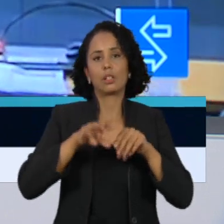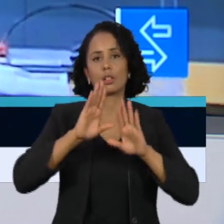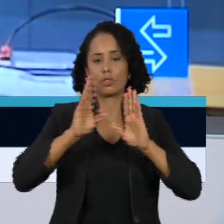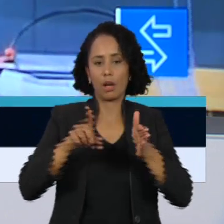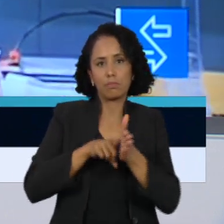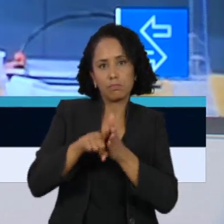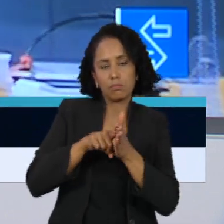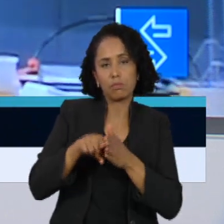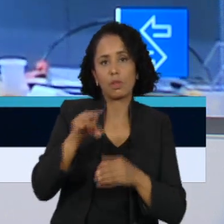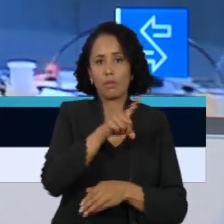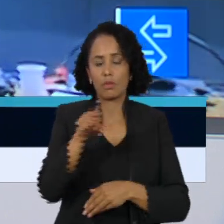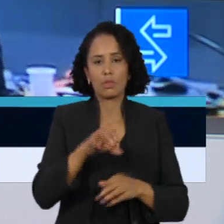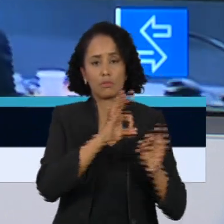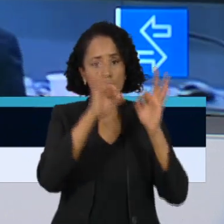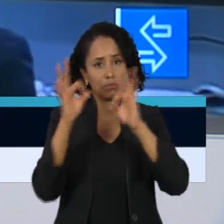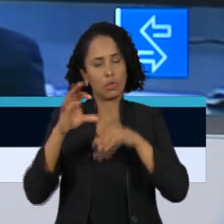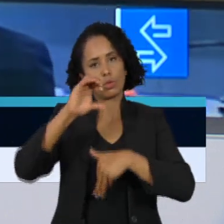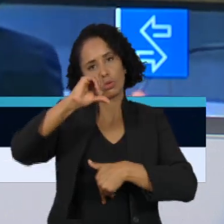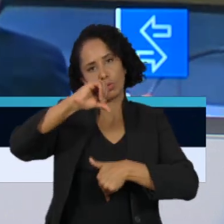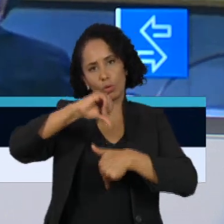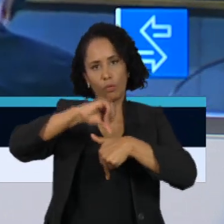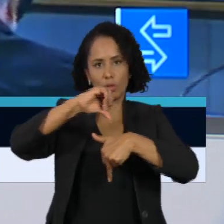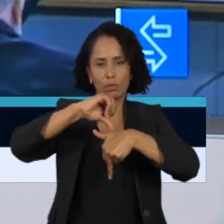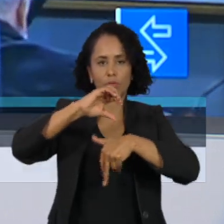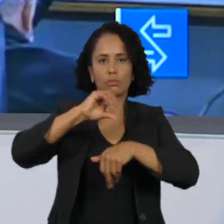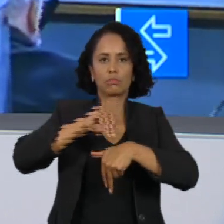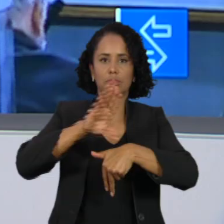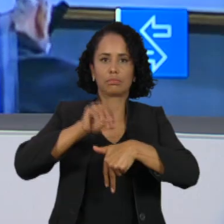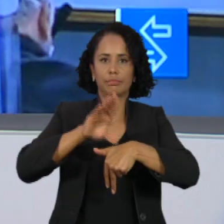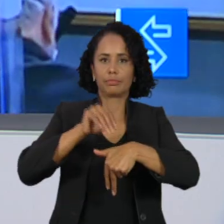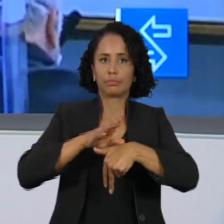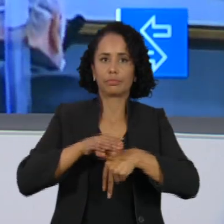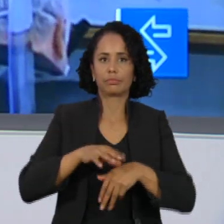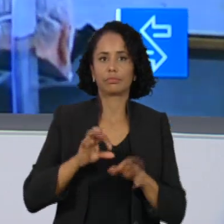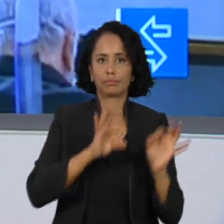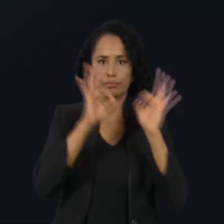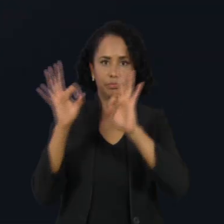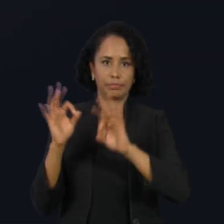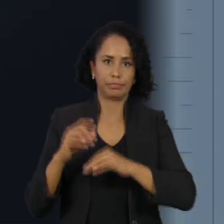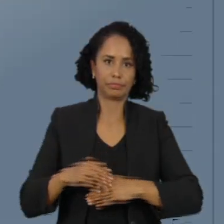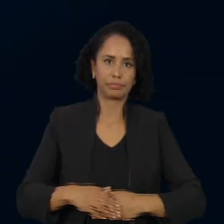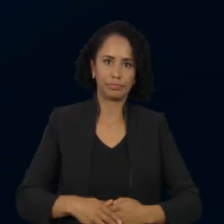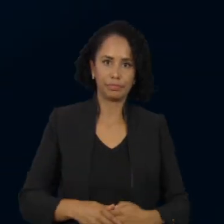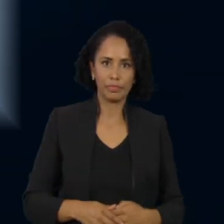CPI você assiste logo mais às 9 horas da noite no Jornal da Cultura. Fique com a gente.